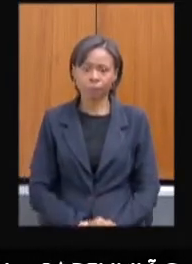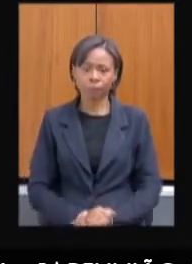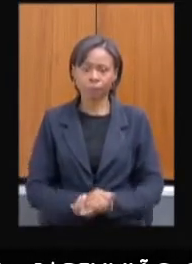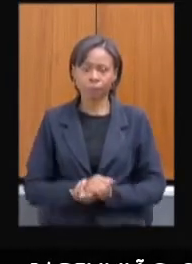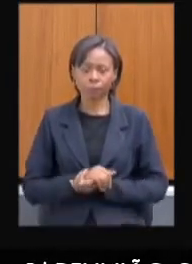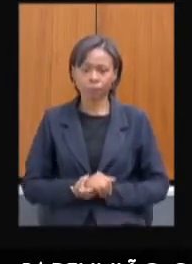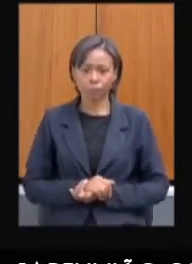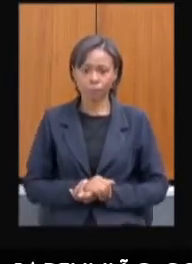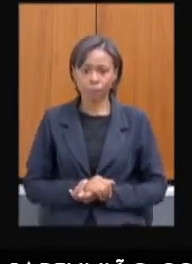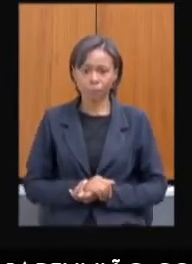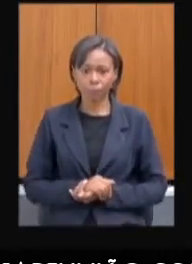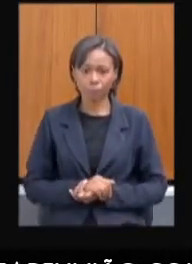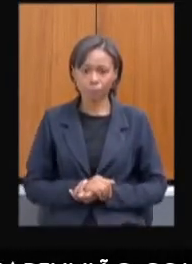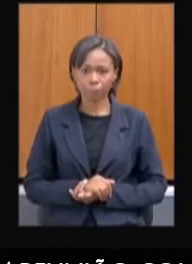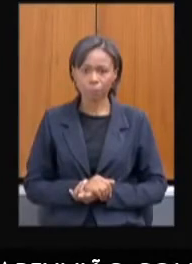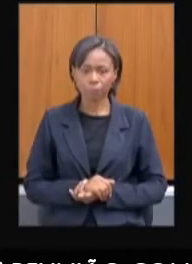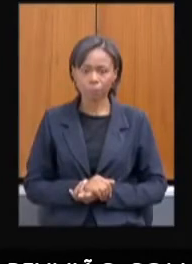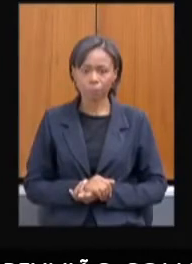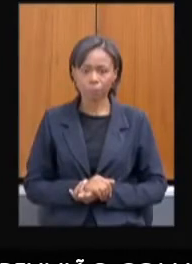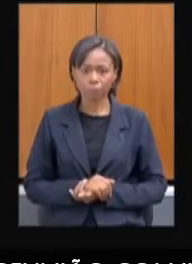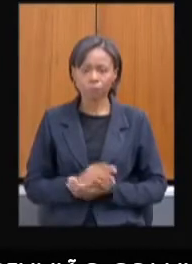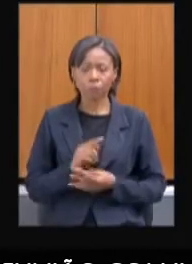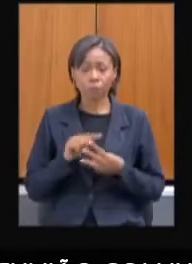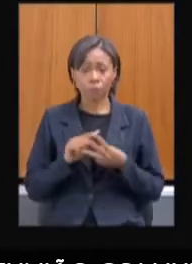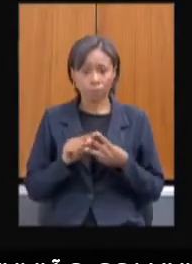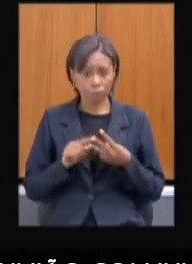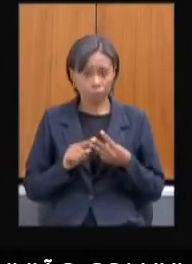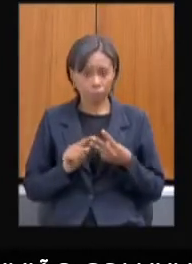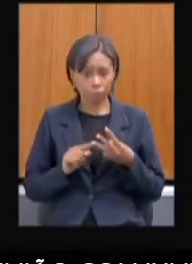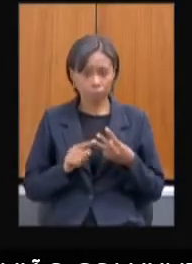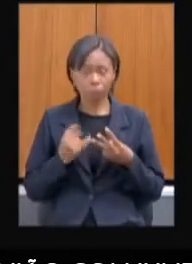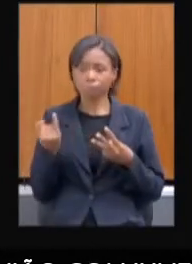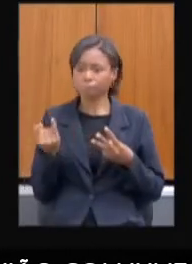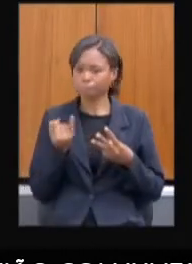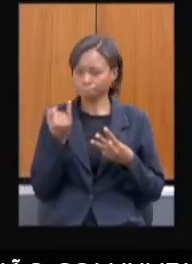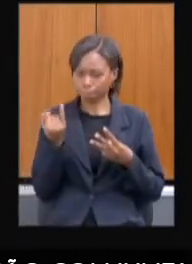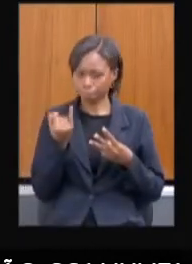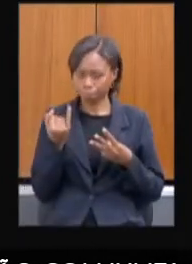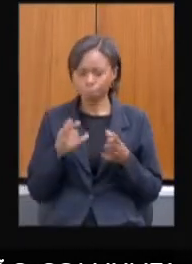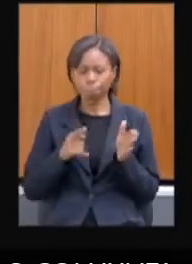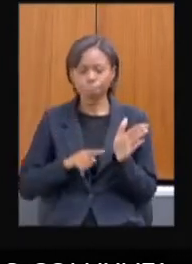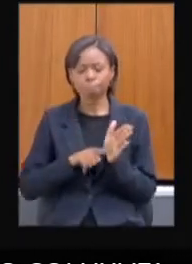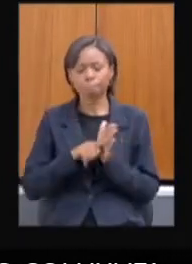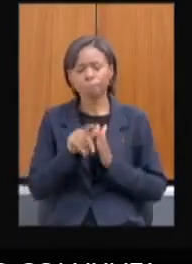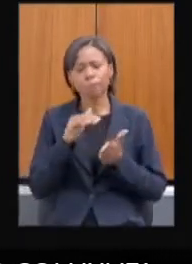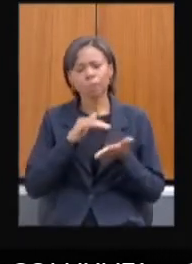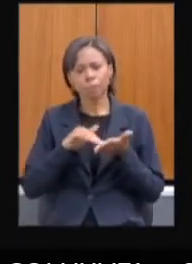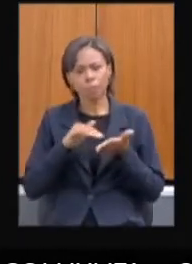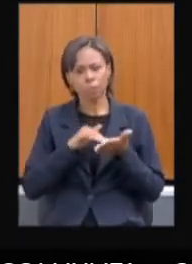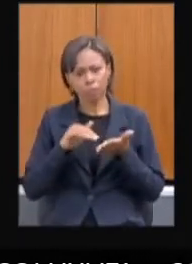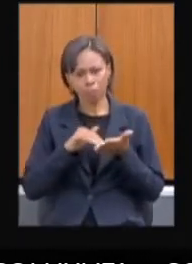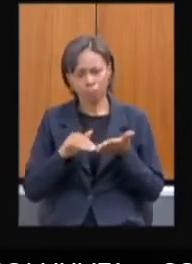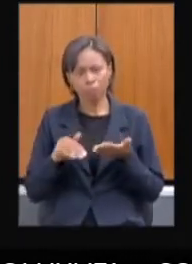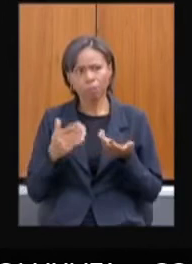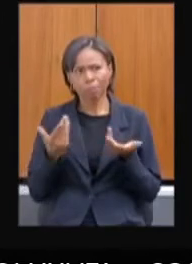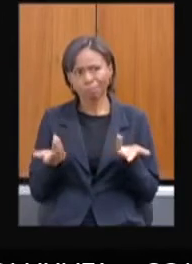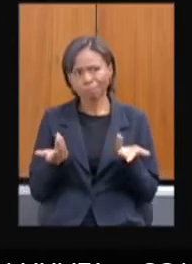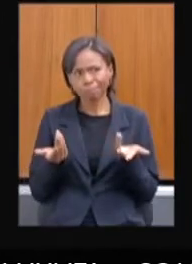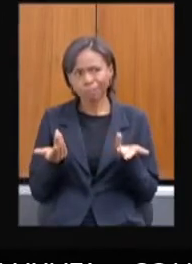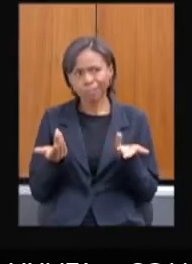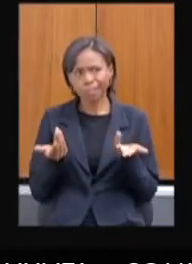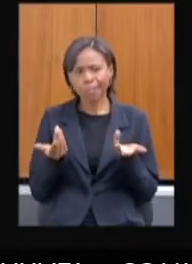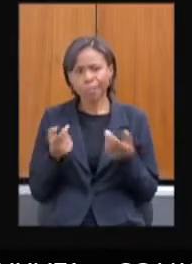bem importante para o povo mineiro. Perguntar, secretária, que diante da pandemia do Covid